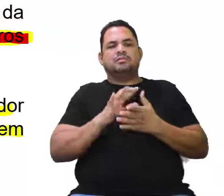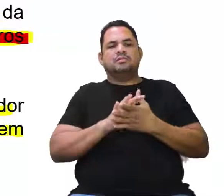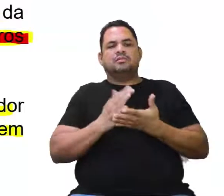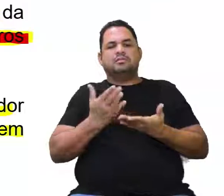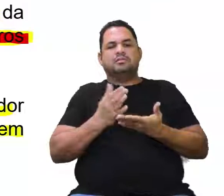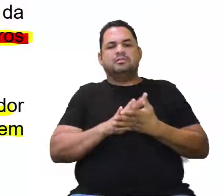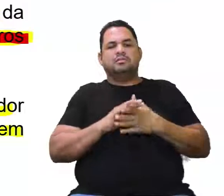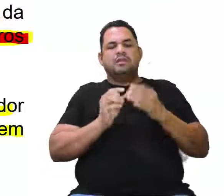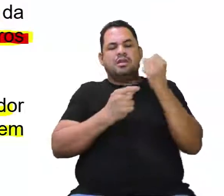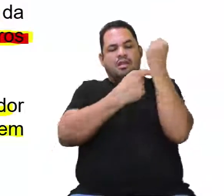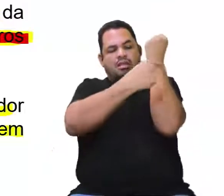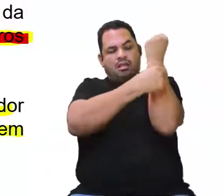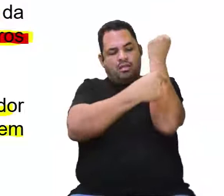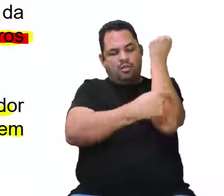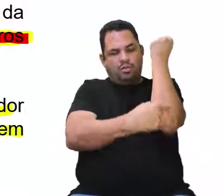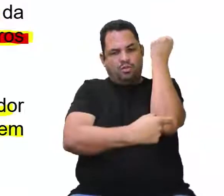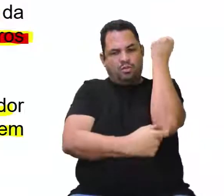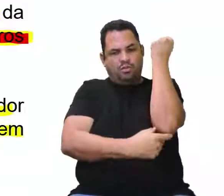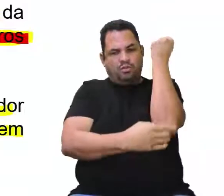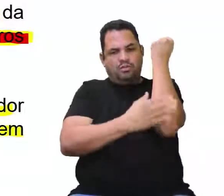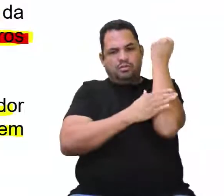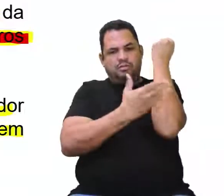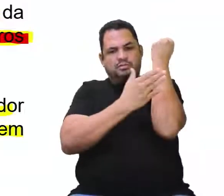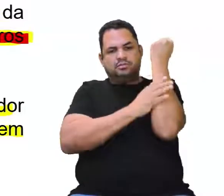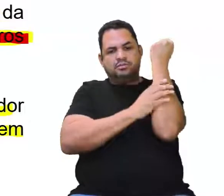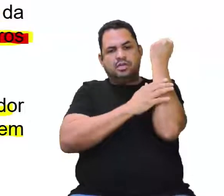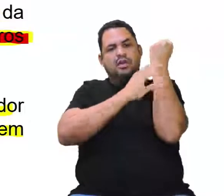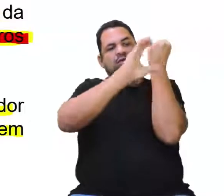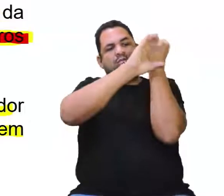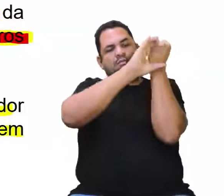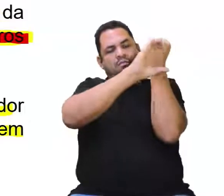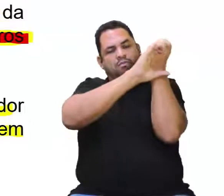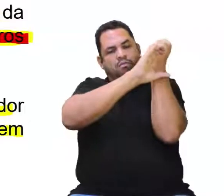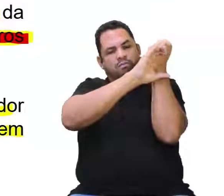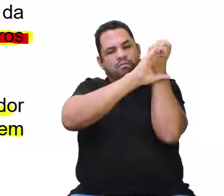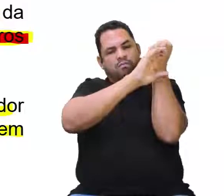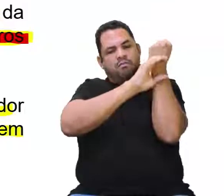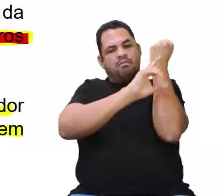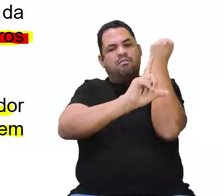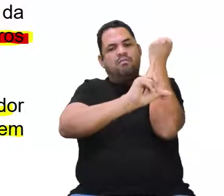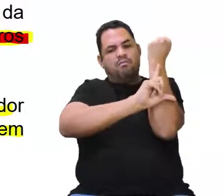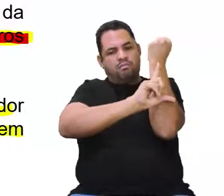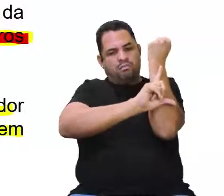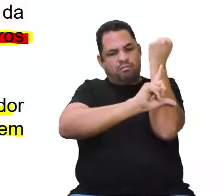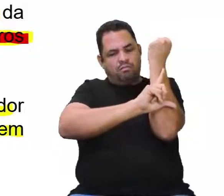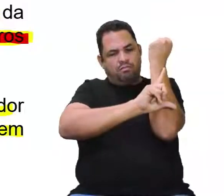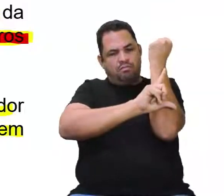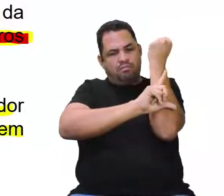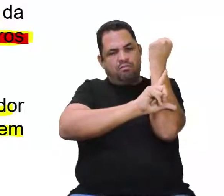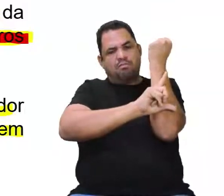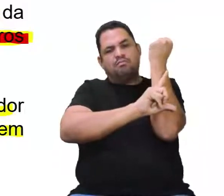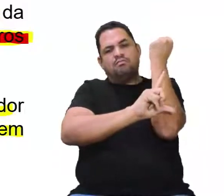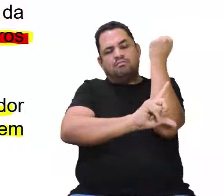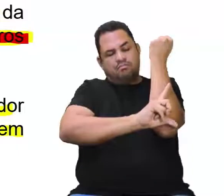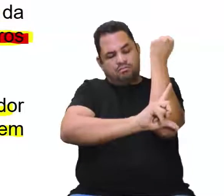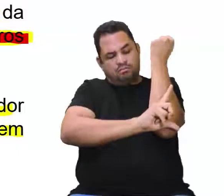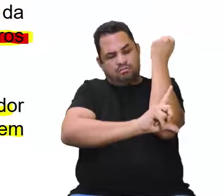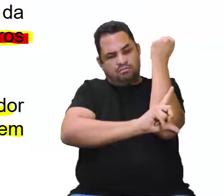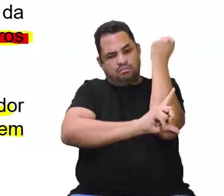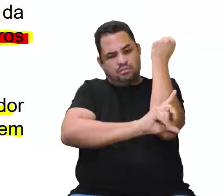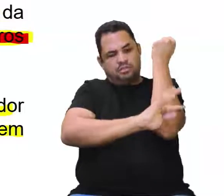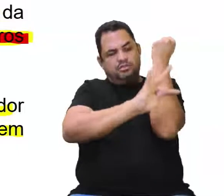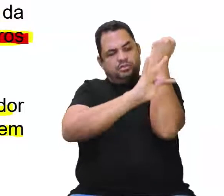atingir a coluna vertebral ali na parte cervical, lombar, né? A parte